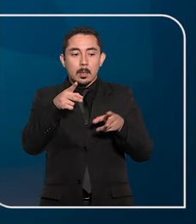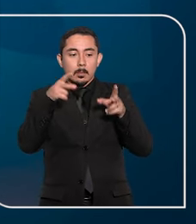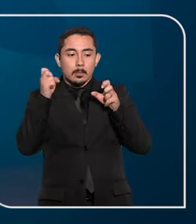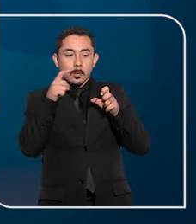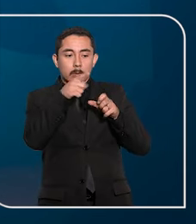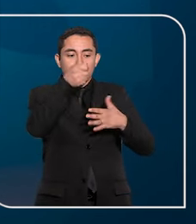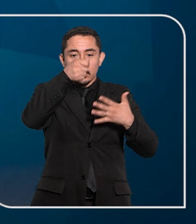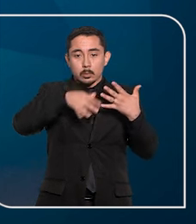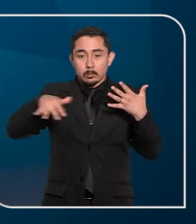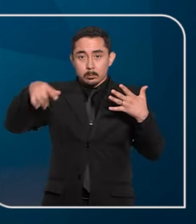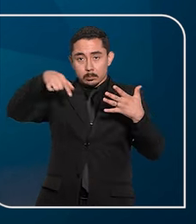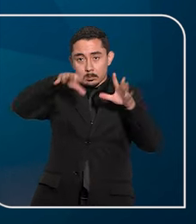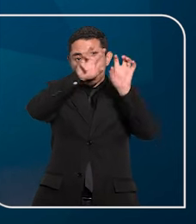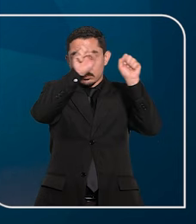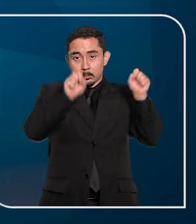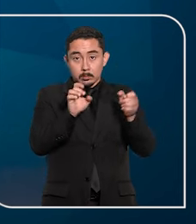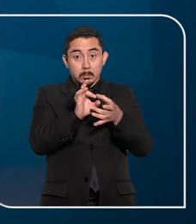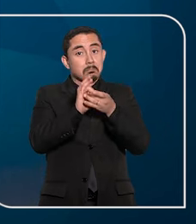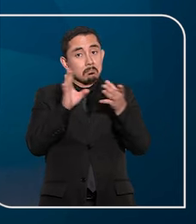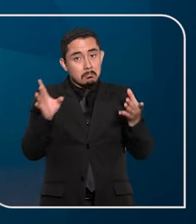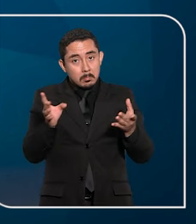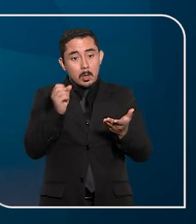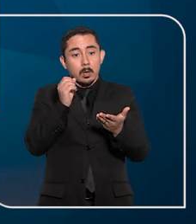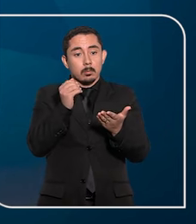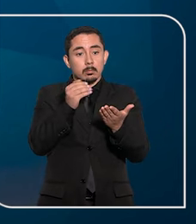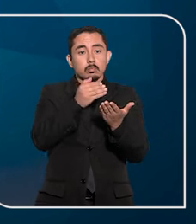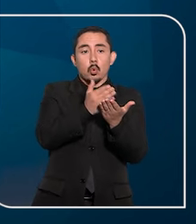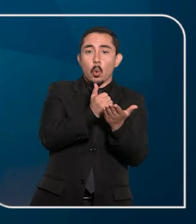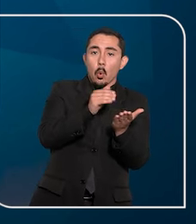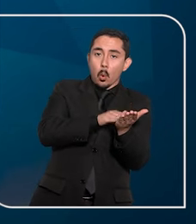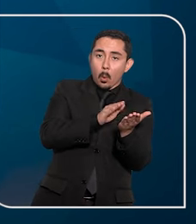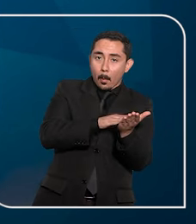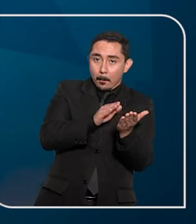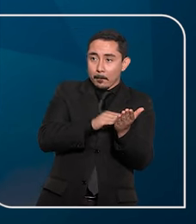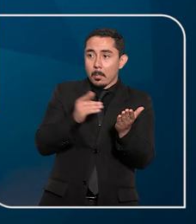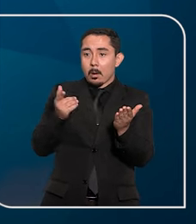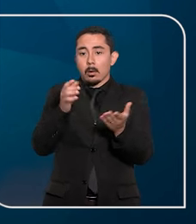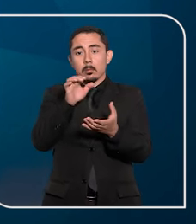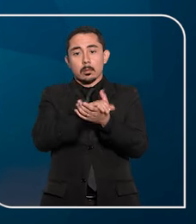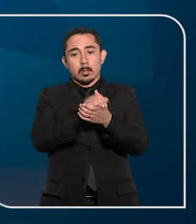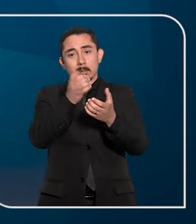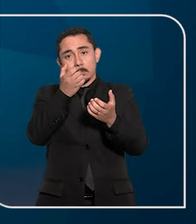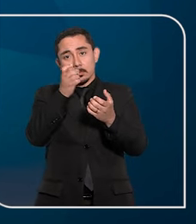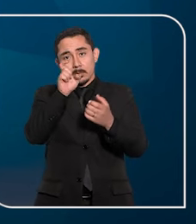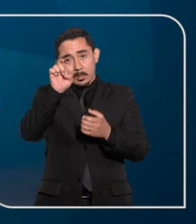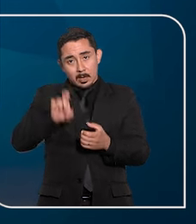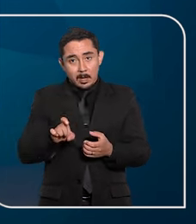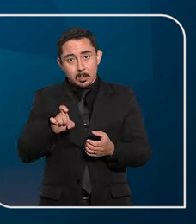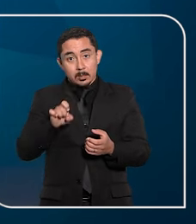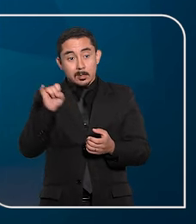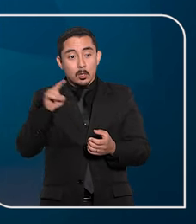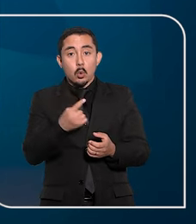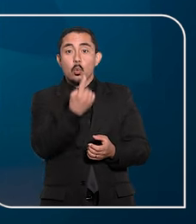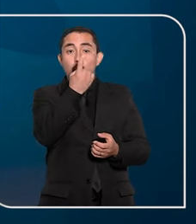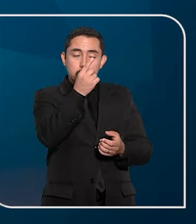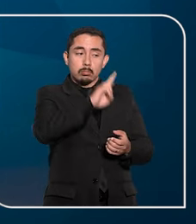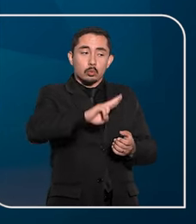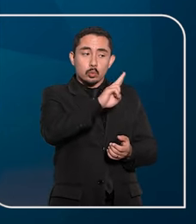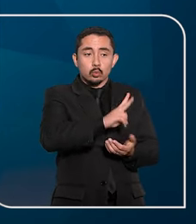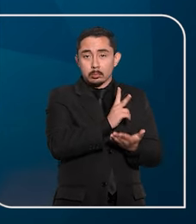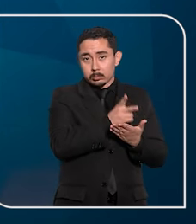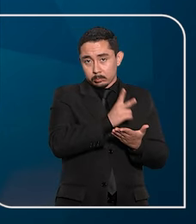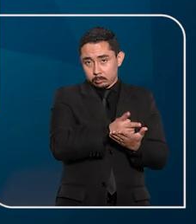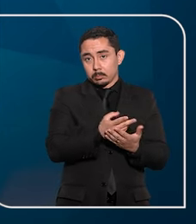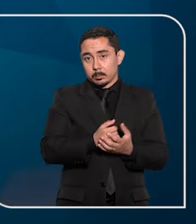observou que a jurisprudência da corte admite a cobrança de aluguéis entre ex-cônjuges quando um deles faz uso exclusivo do imóvel